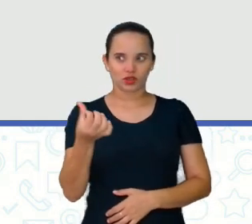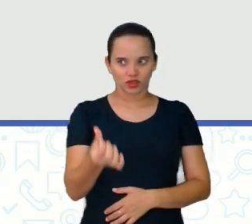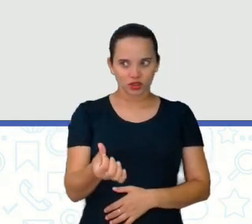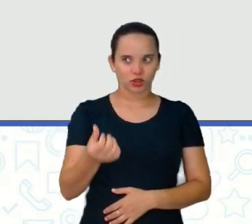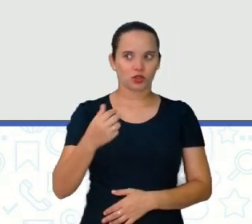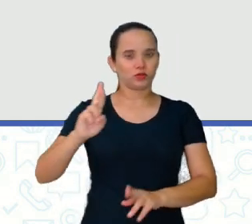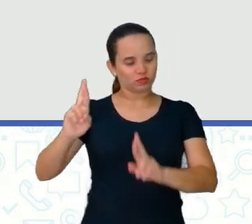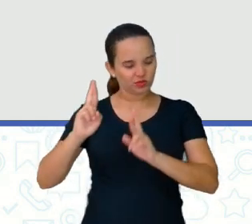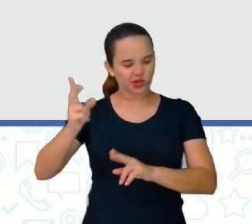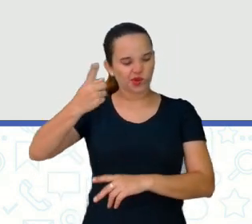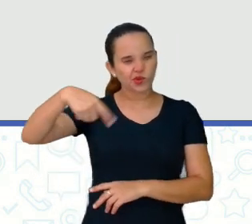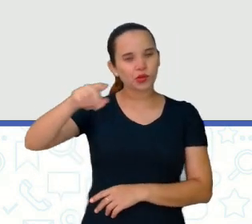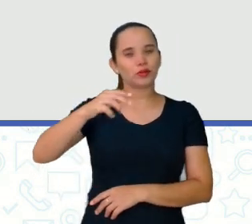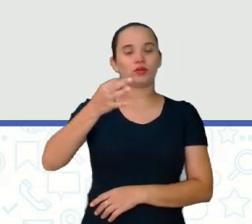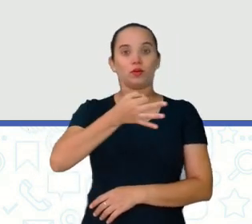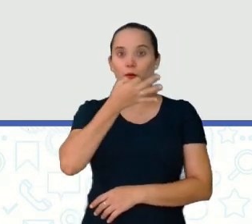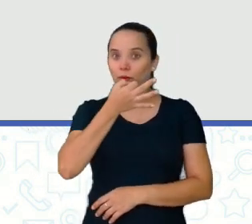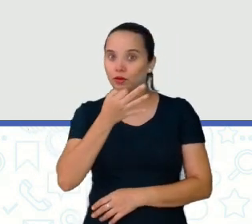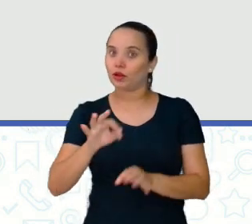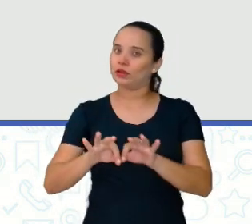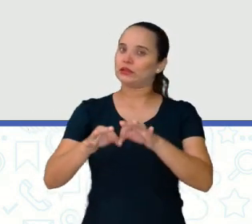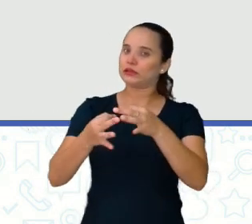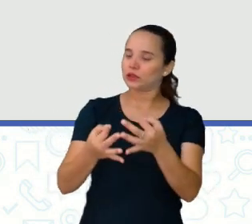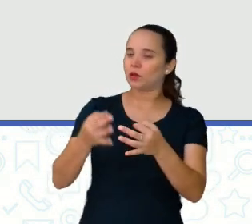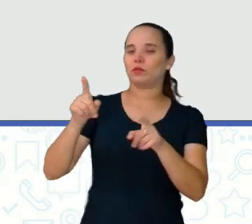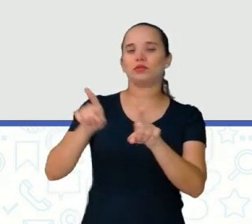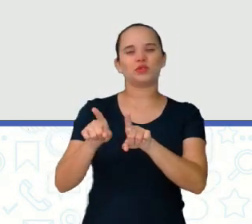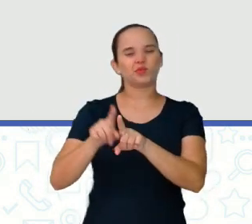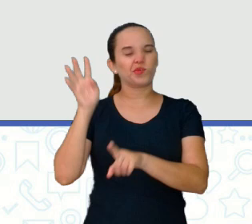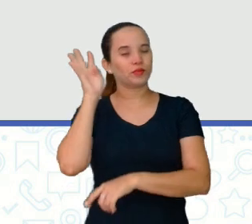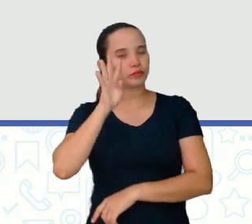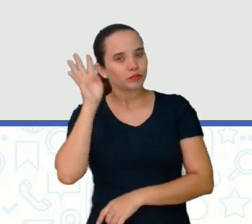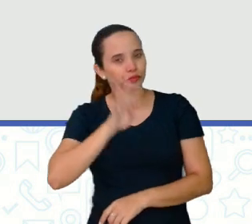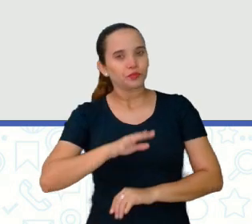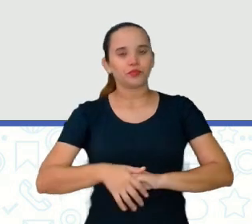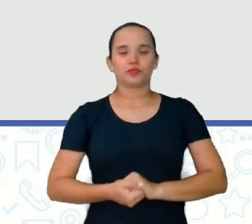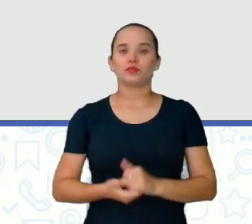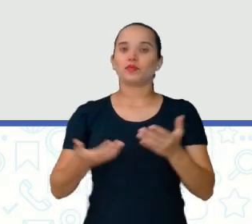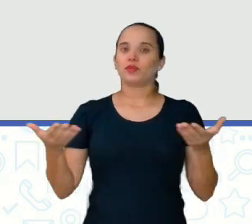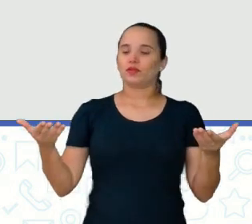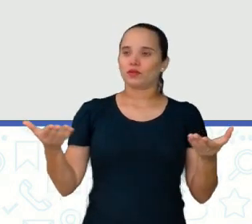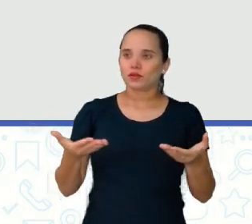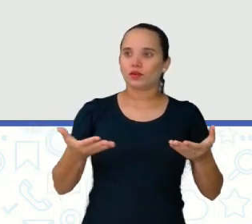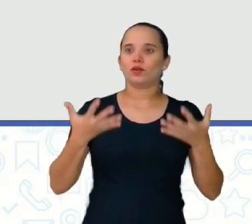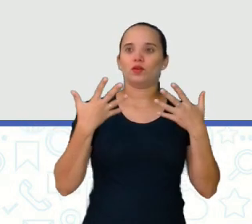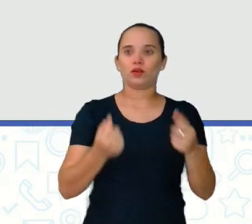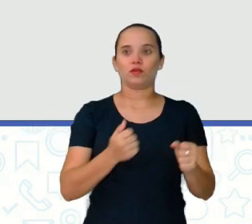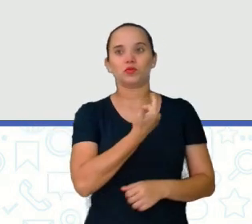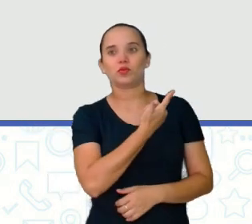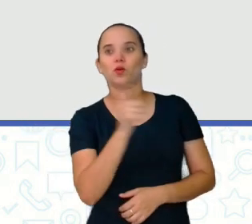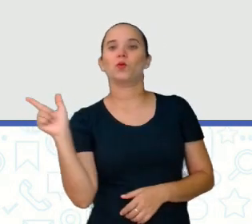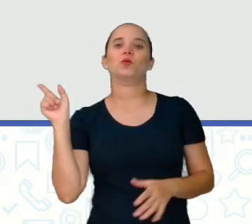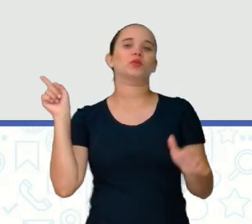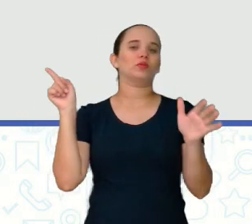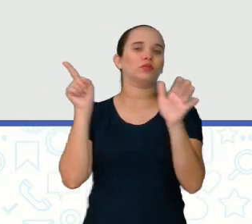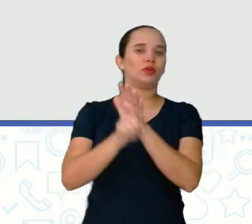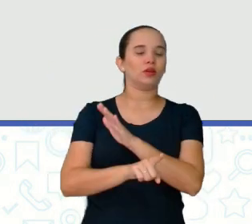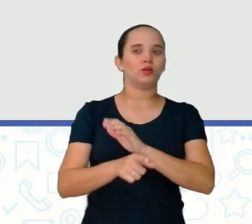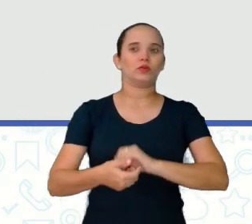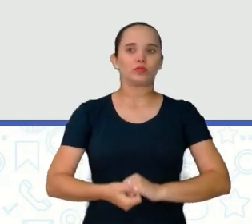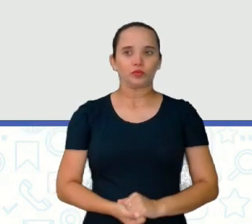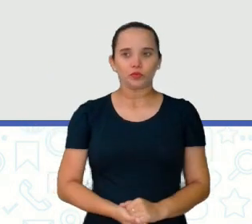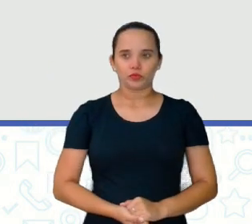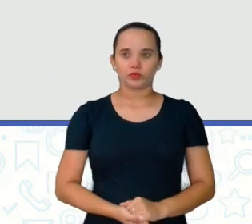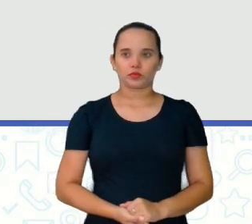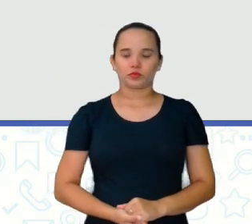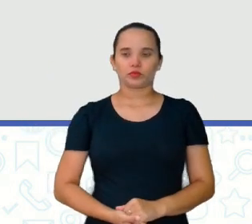achado simples. Espero que vocês tenham achado legal. E agora a gente vai olhar o